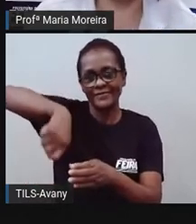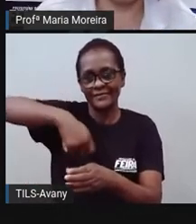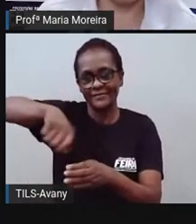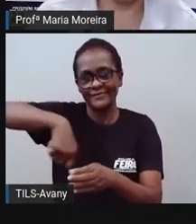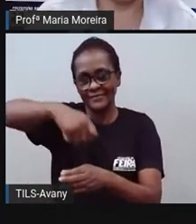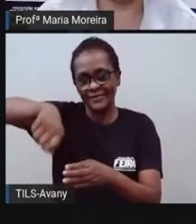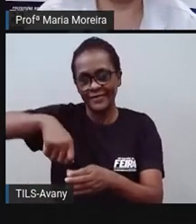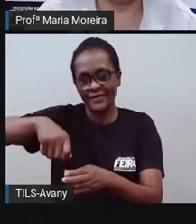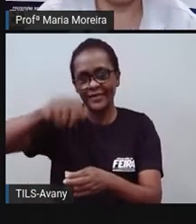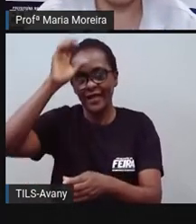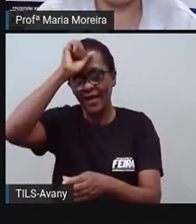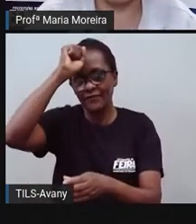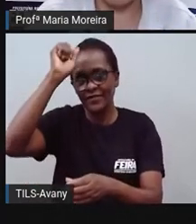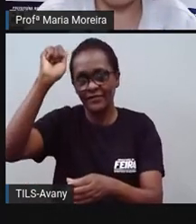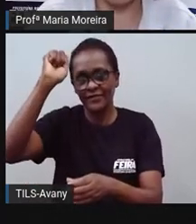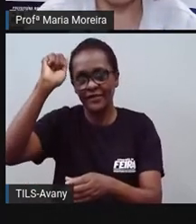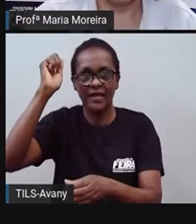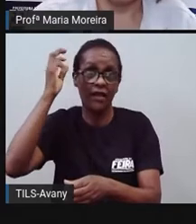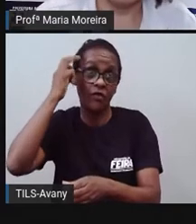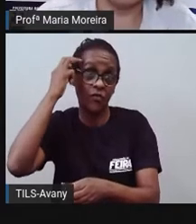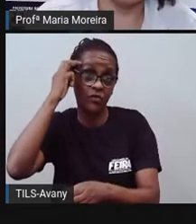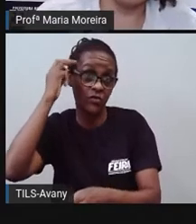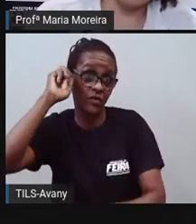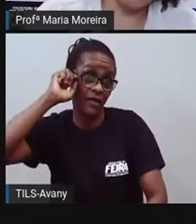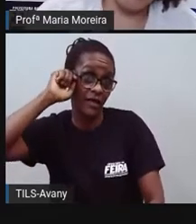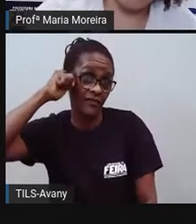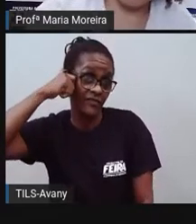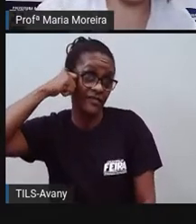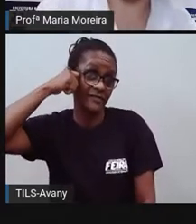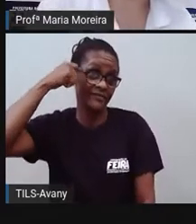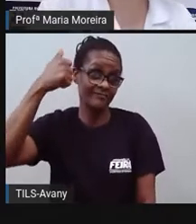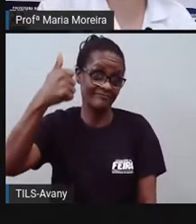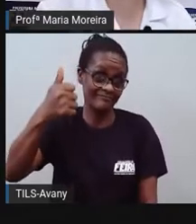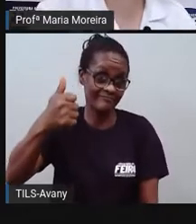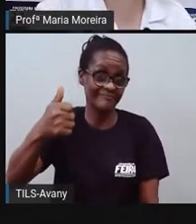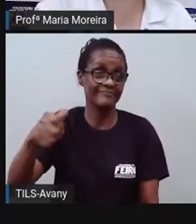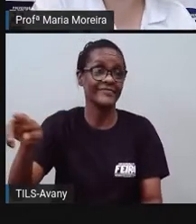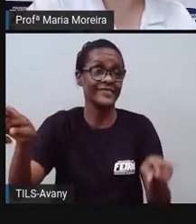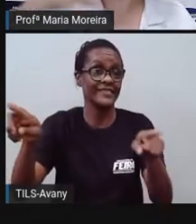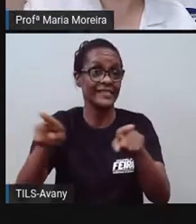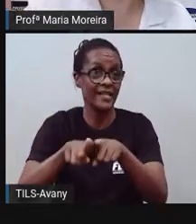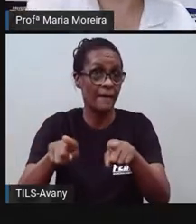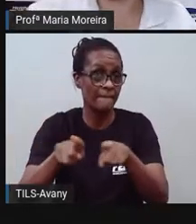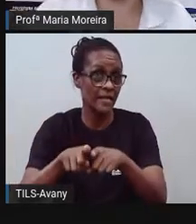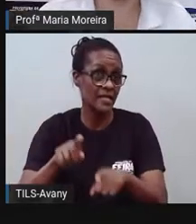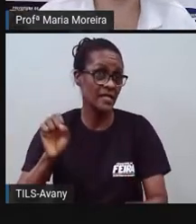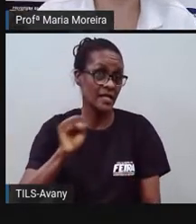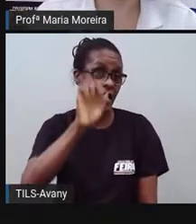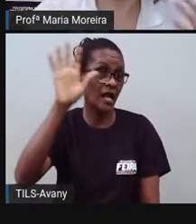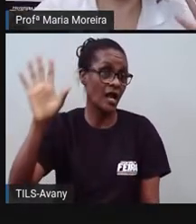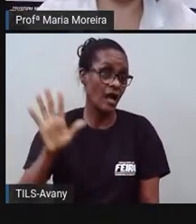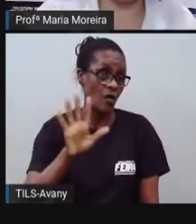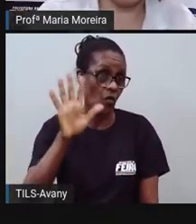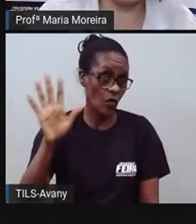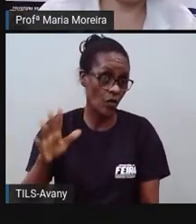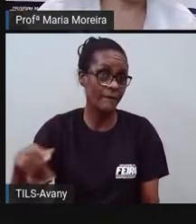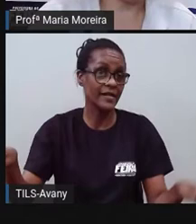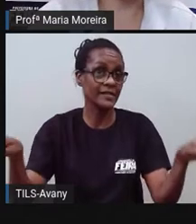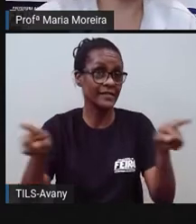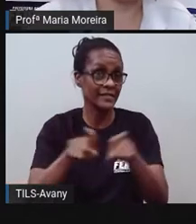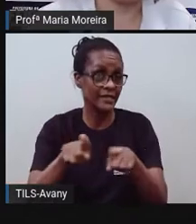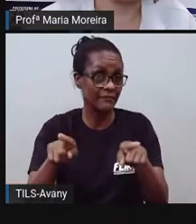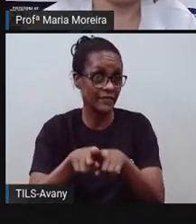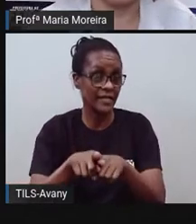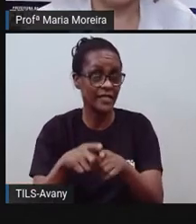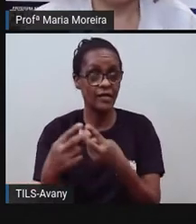pitadinha aí dessa cultura africana. Então, tanto a cultura europeia, quanto a indígena, quanto a africana,